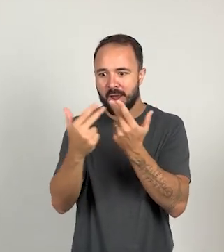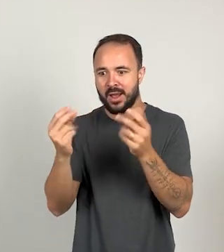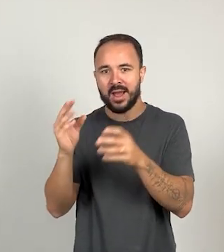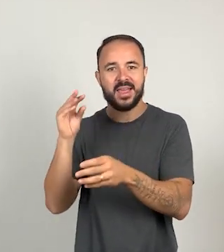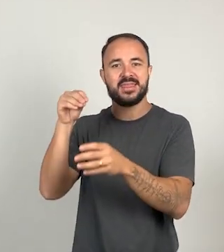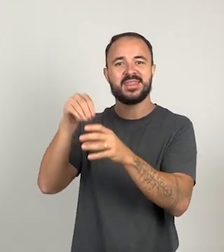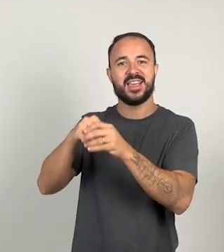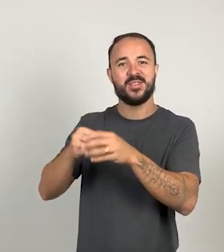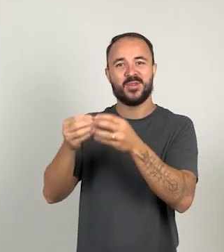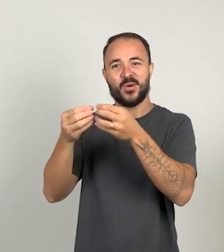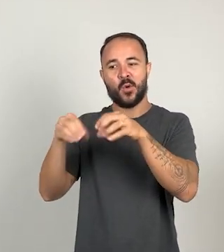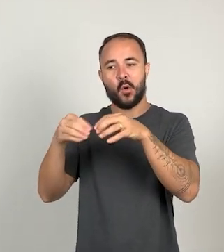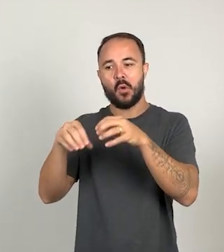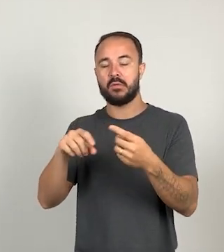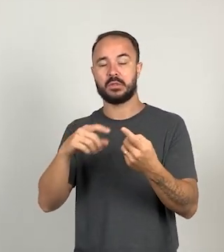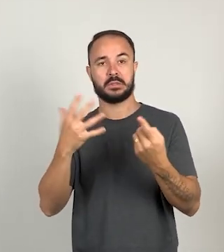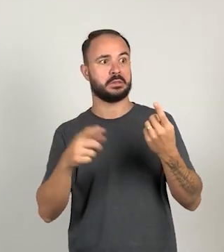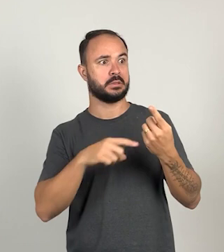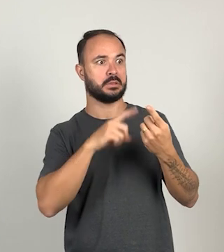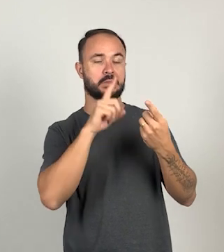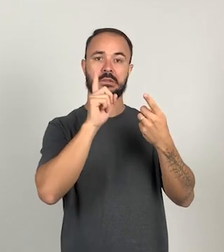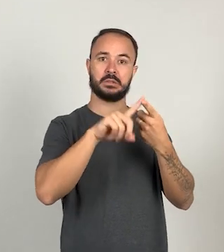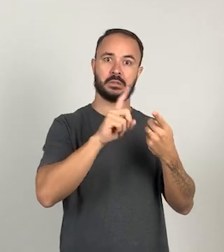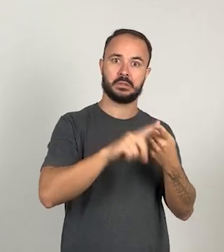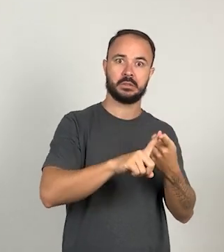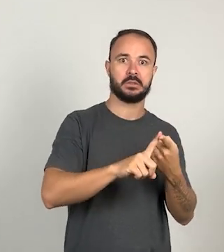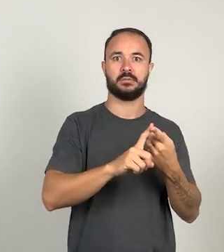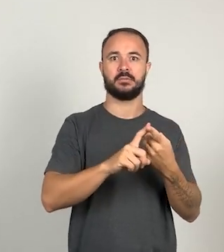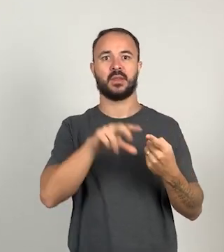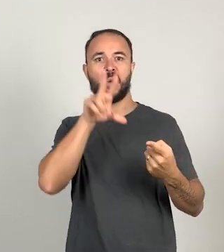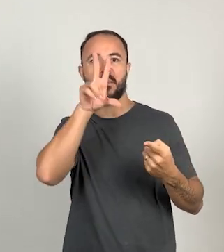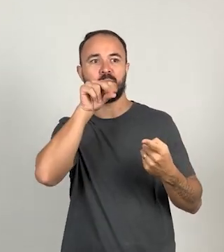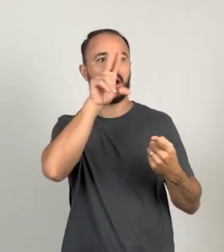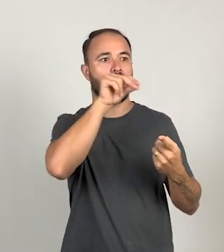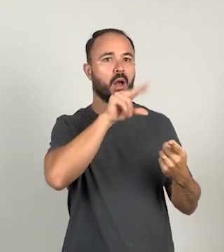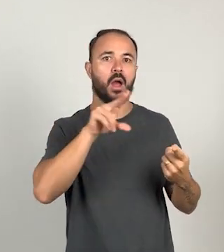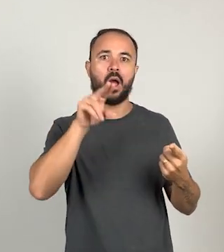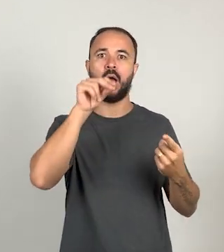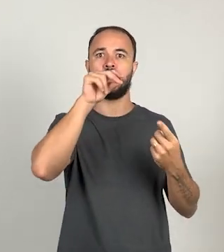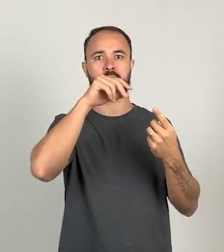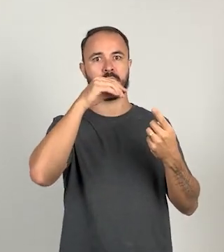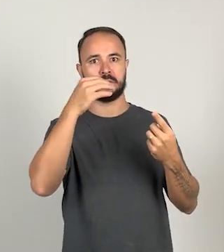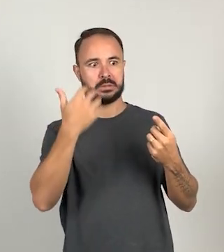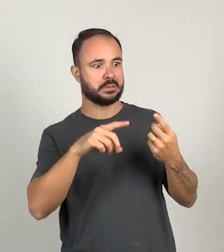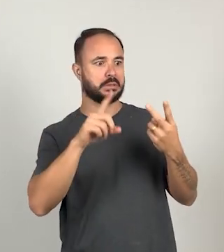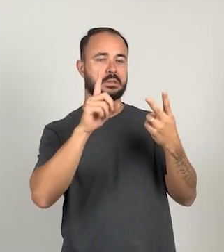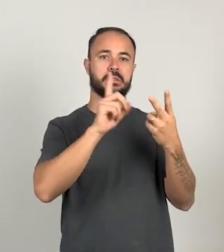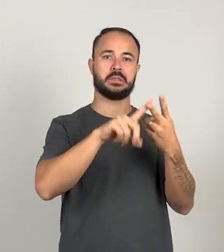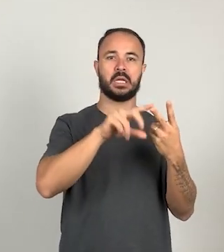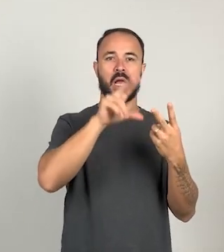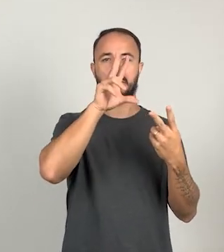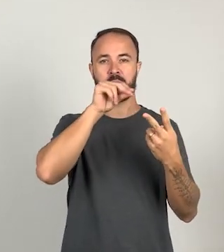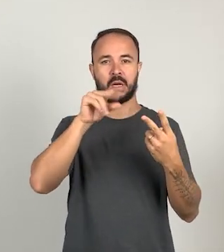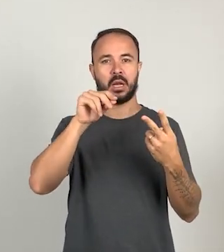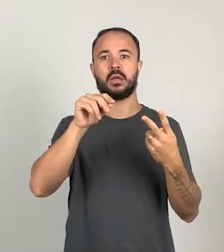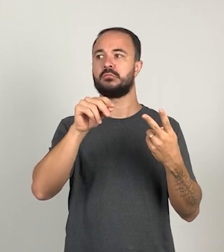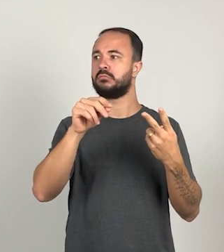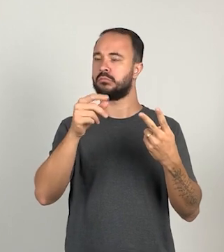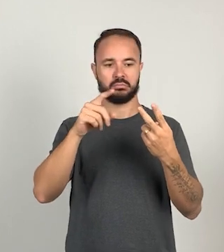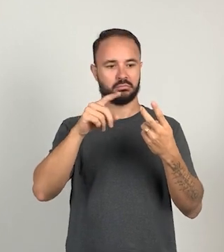saíram. Nasceu um ganso, um pato